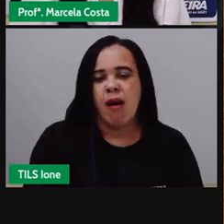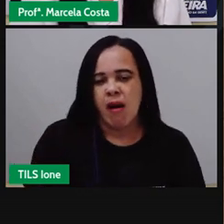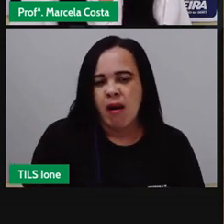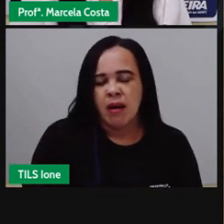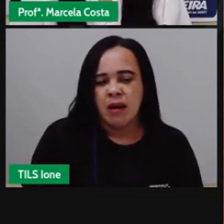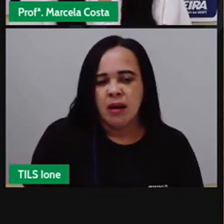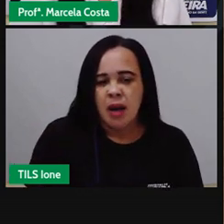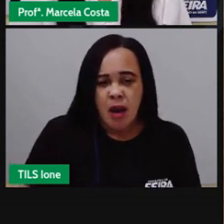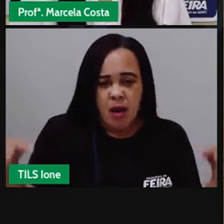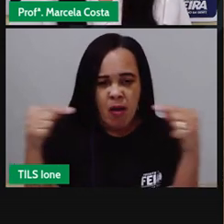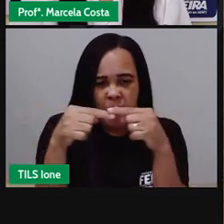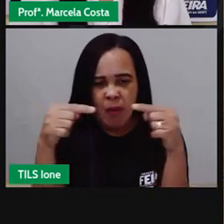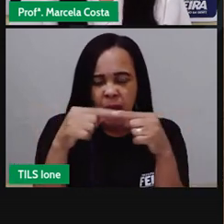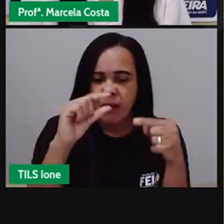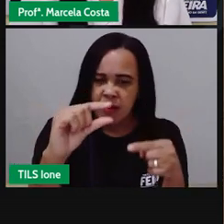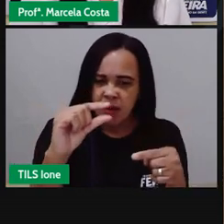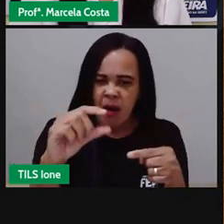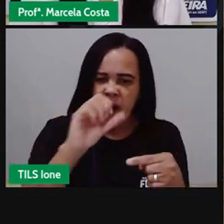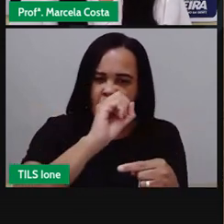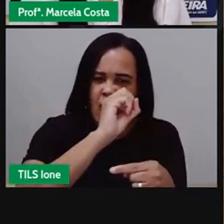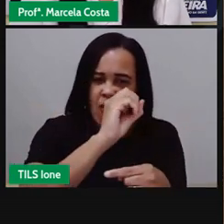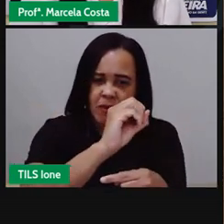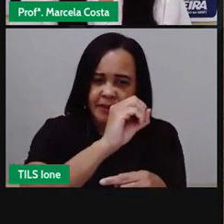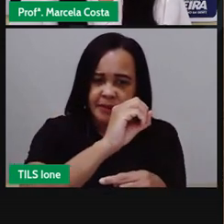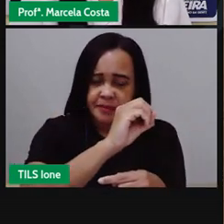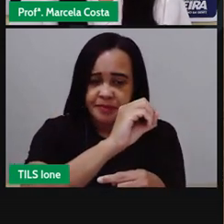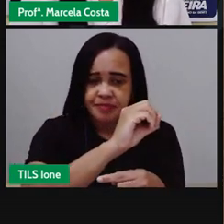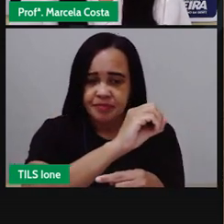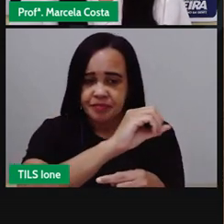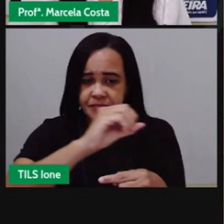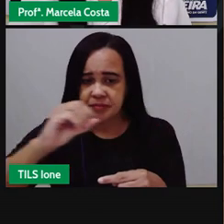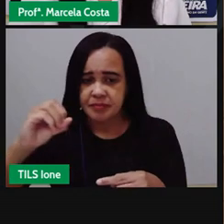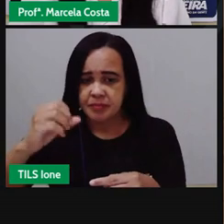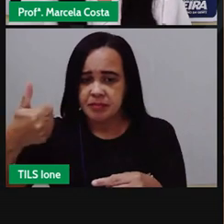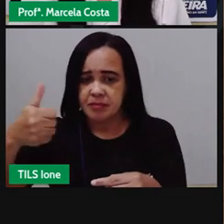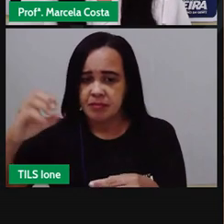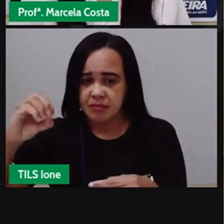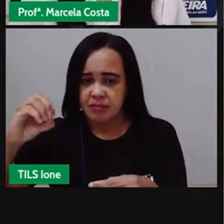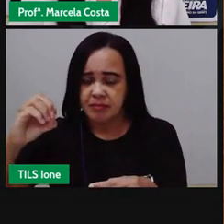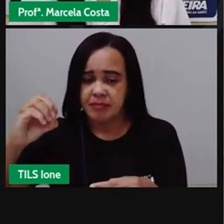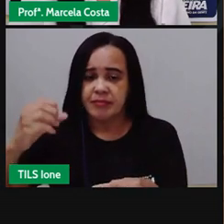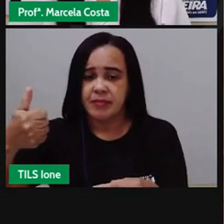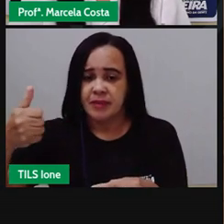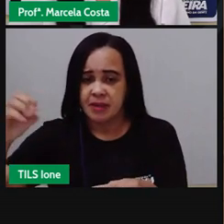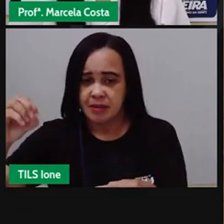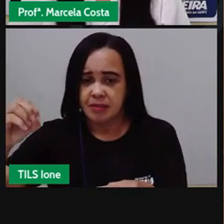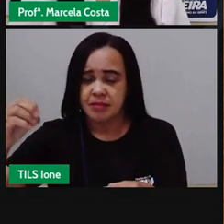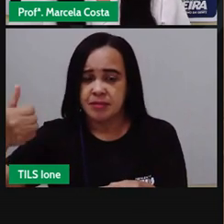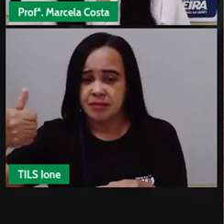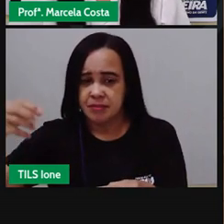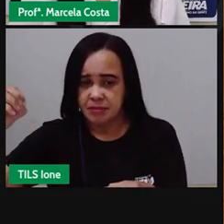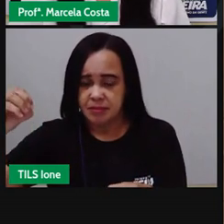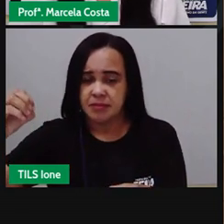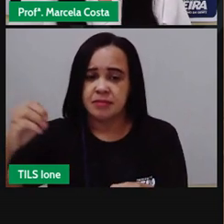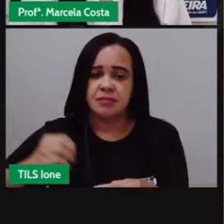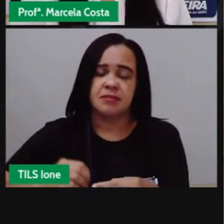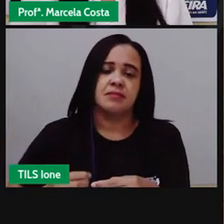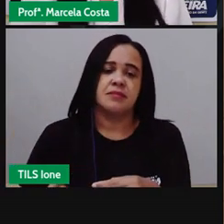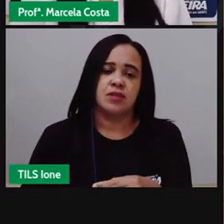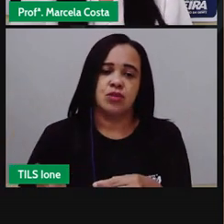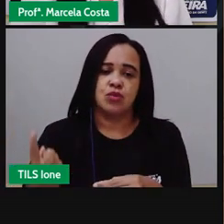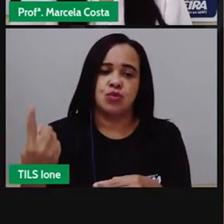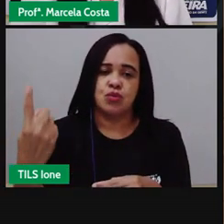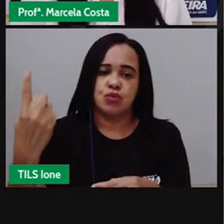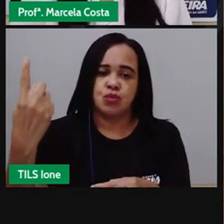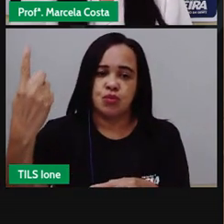ponto 0 até o ponto 10 depois mais 10 mais 10 mais 10 que